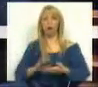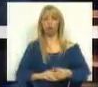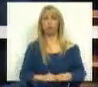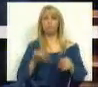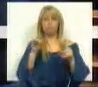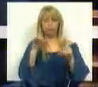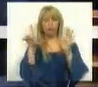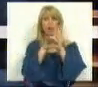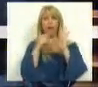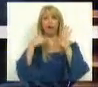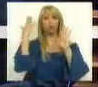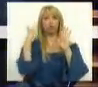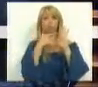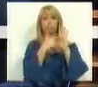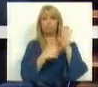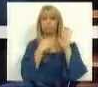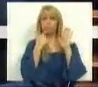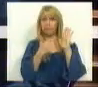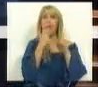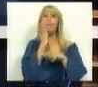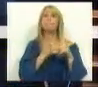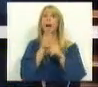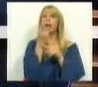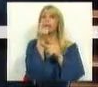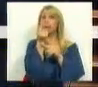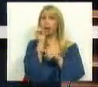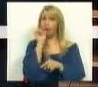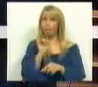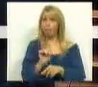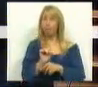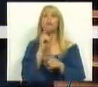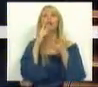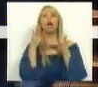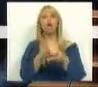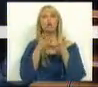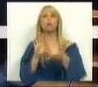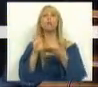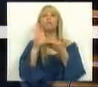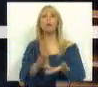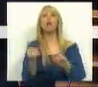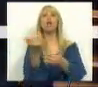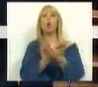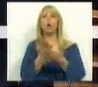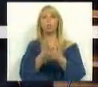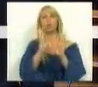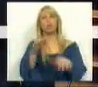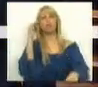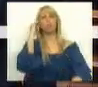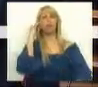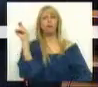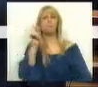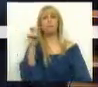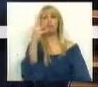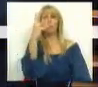consagrado nessa lei que uma parte dessa recapitalização ajudaria ao financiamento da economia. Já passaram quatro